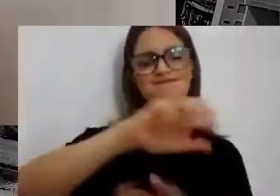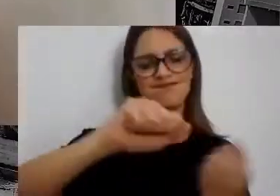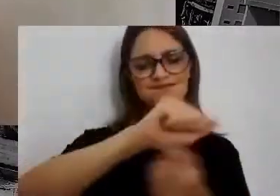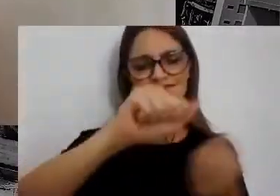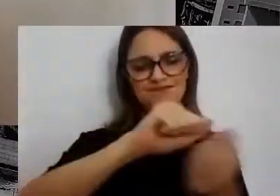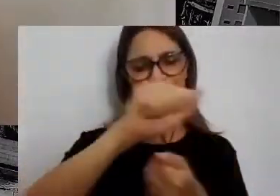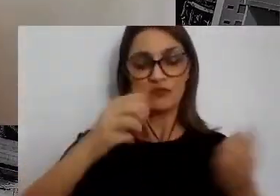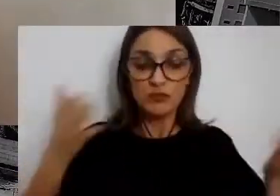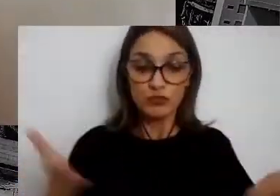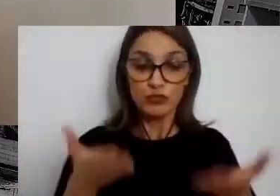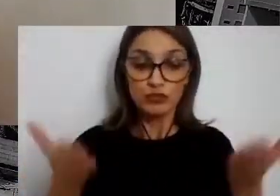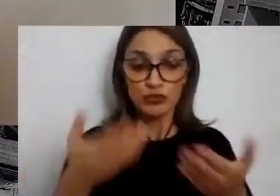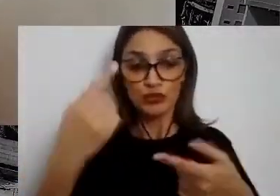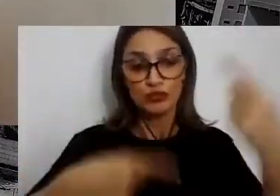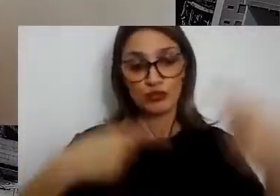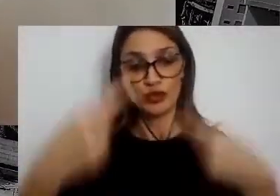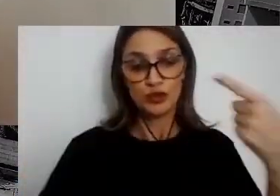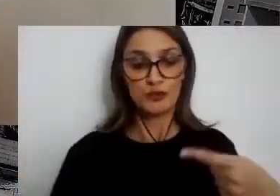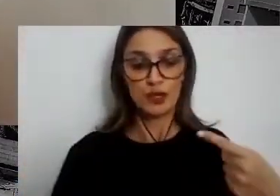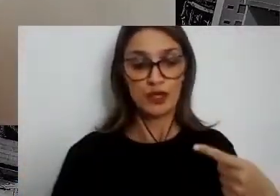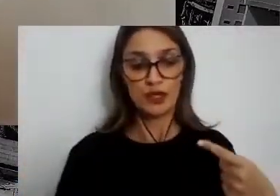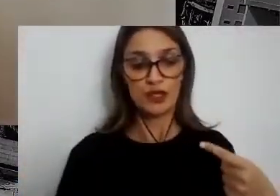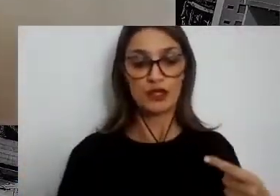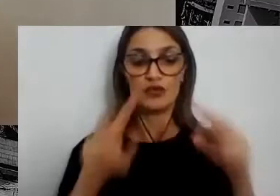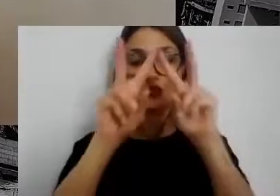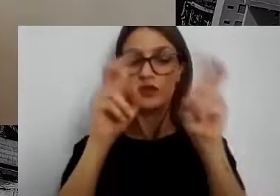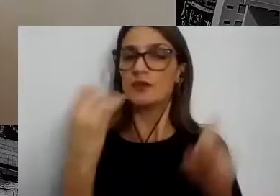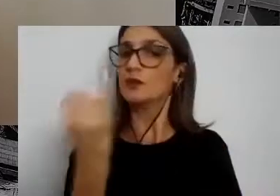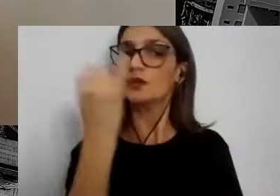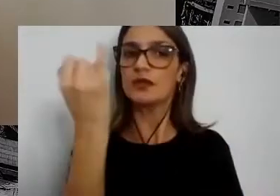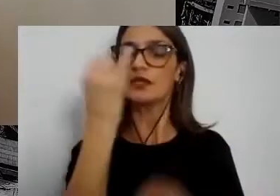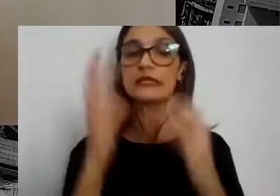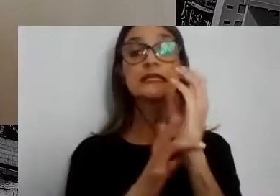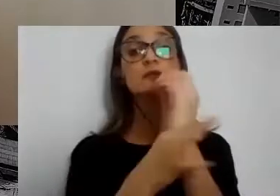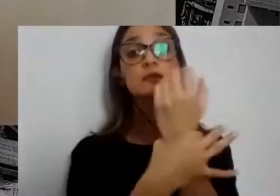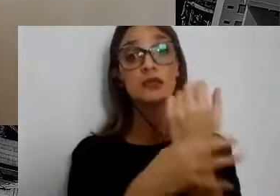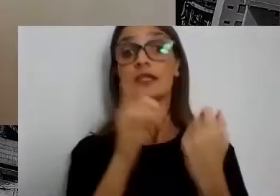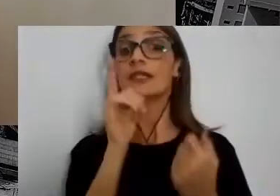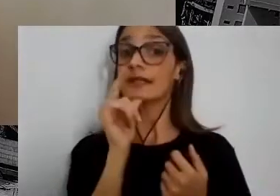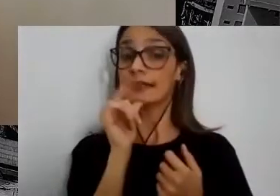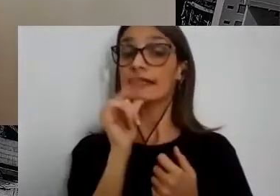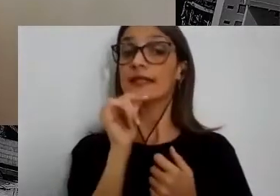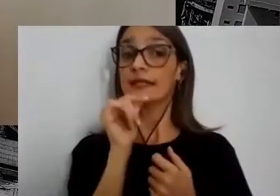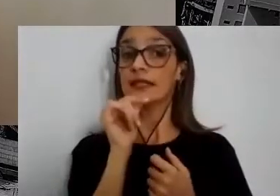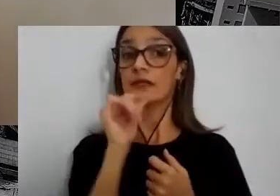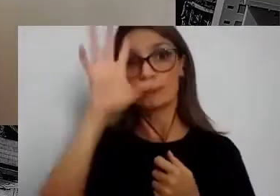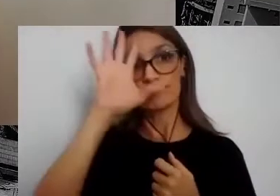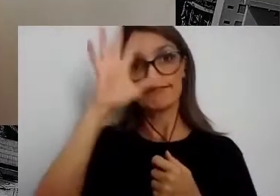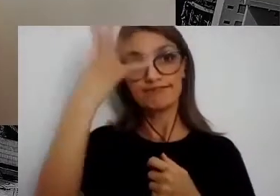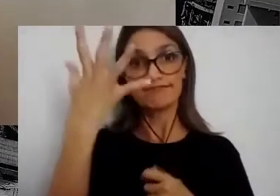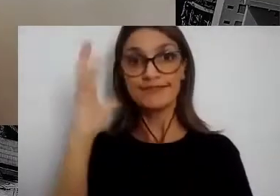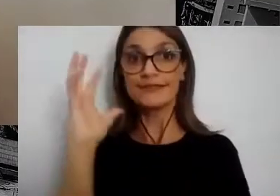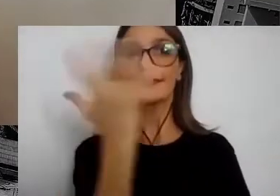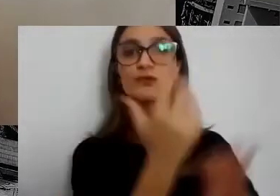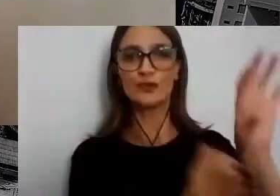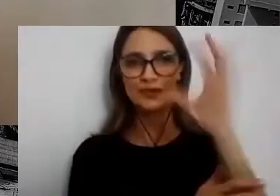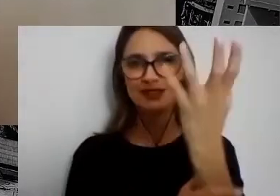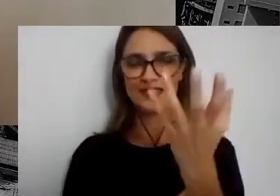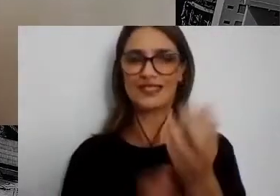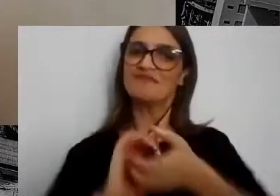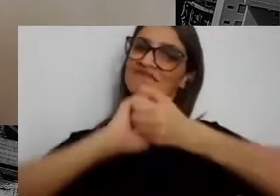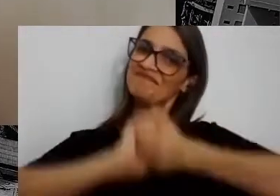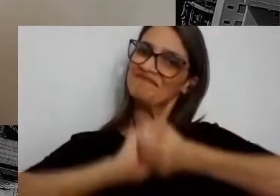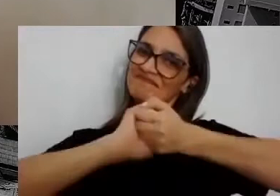debate em relação a um tema tão importante que é segurança hídrica e soluções baseadas na natureza. Cumprimento os meus colegas